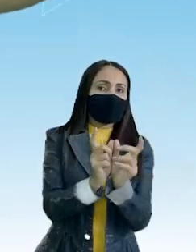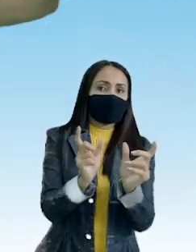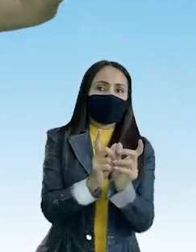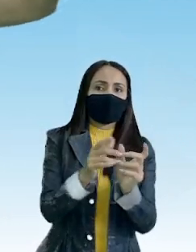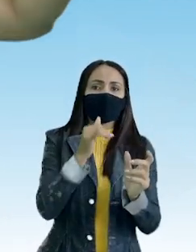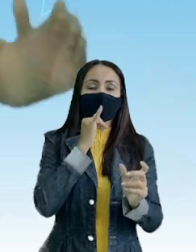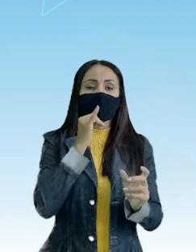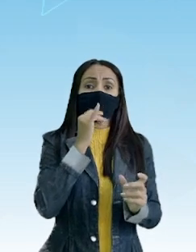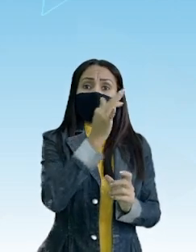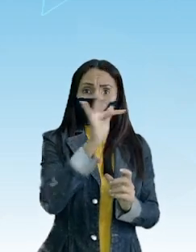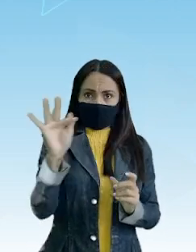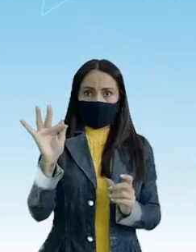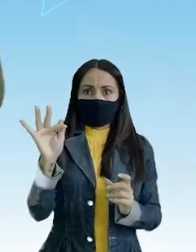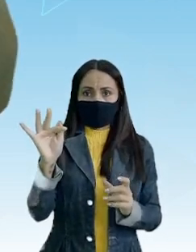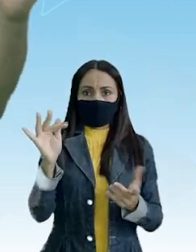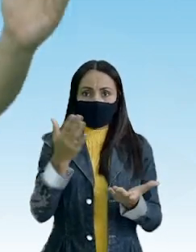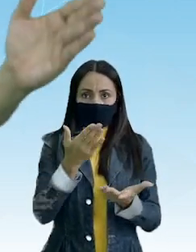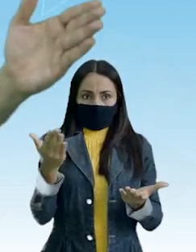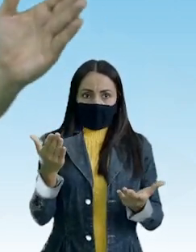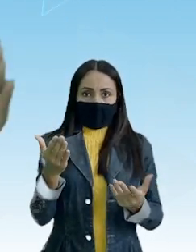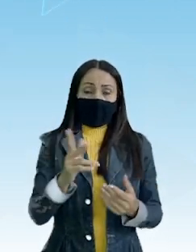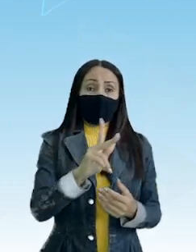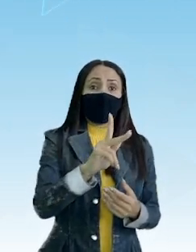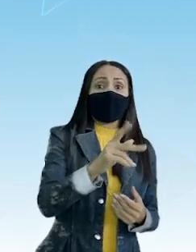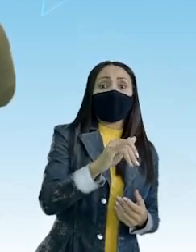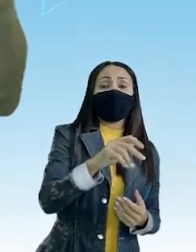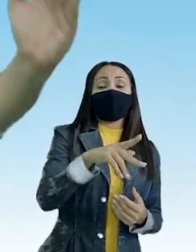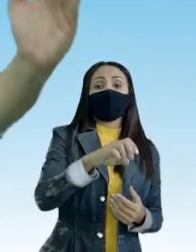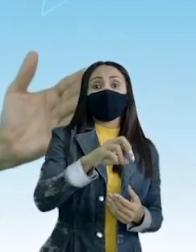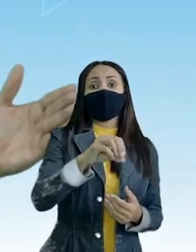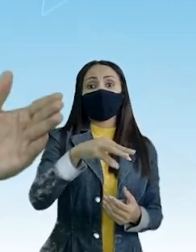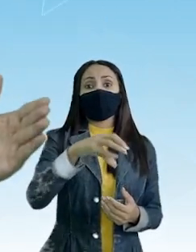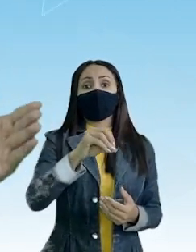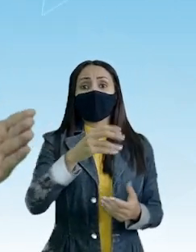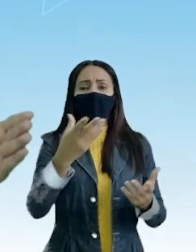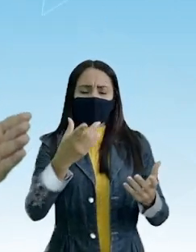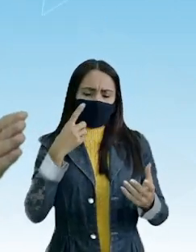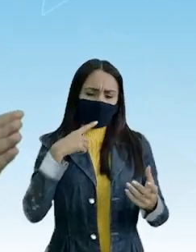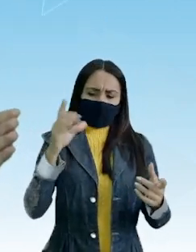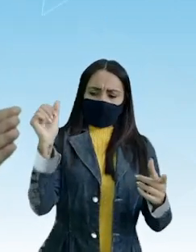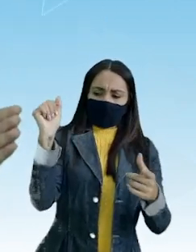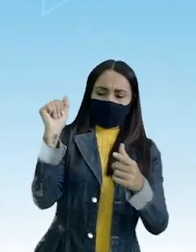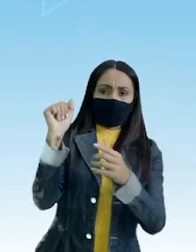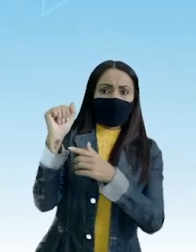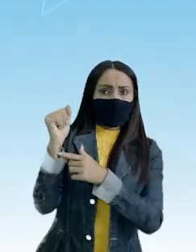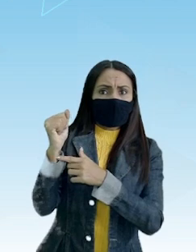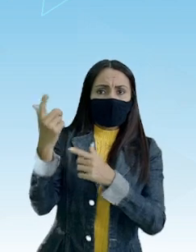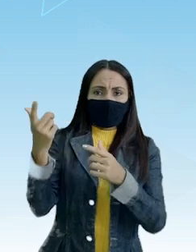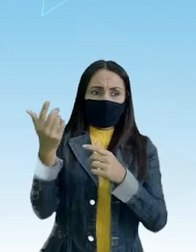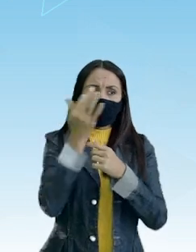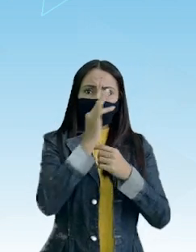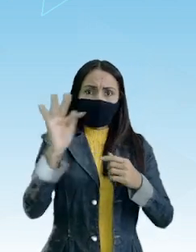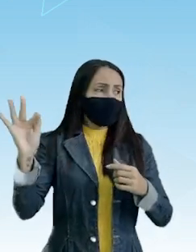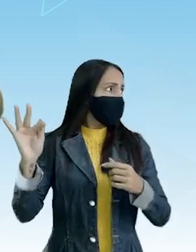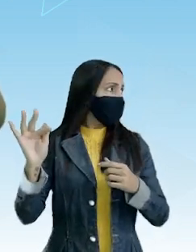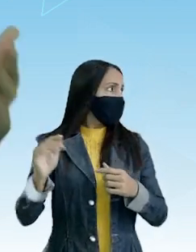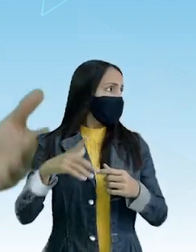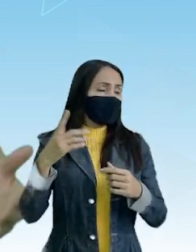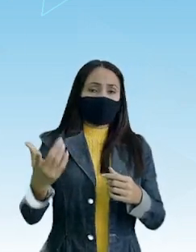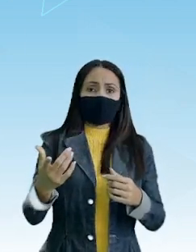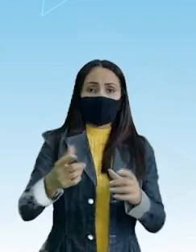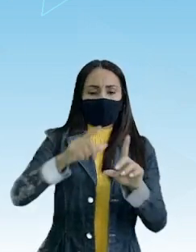Fruta Fruta é um hiperônimo Dentro desse substantivo Fruta Podemos utilizar Banana